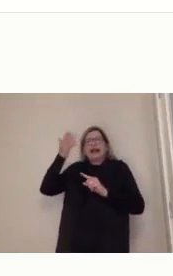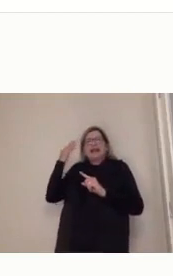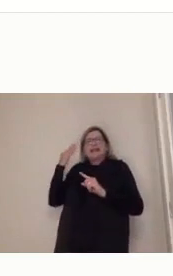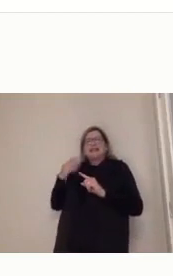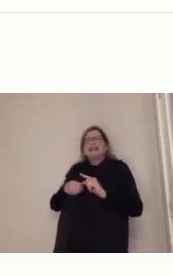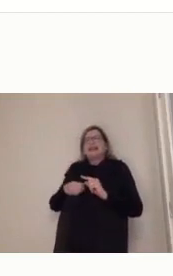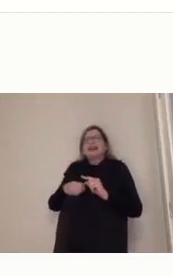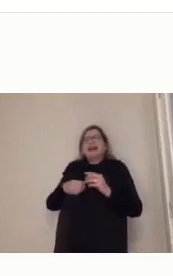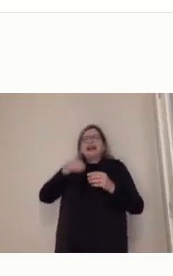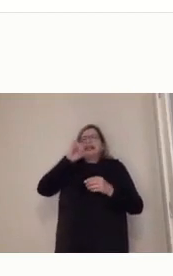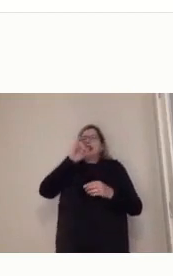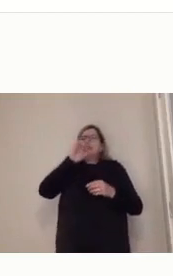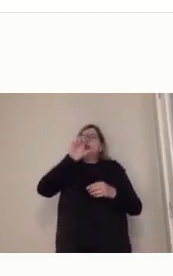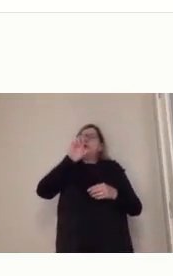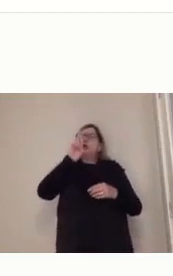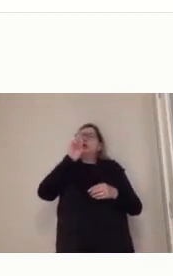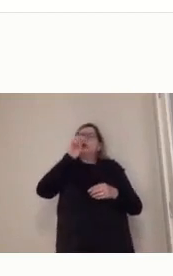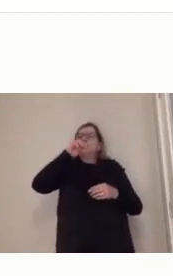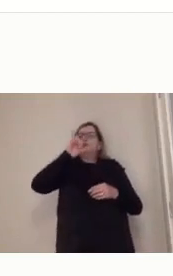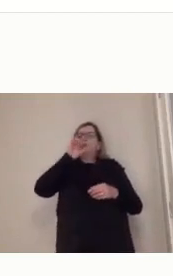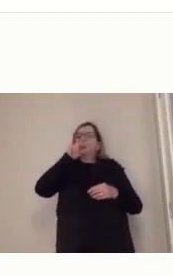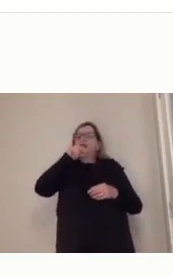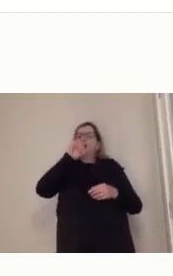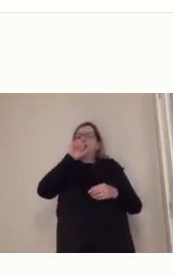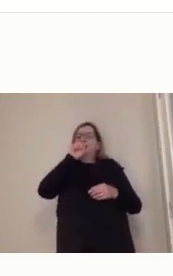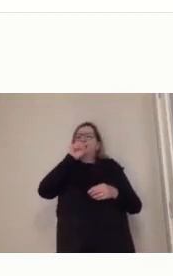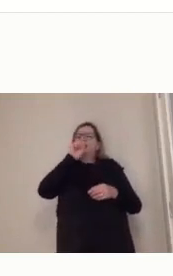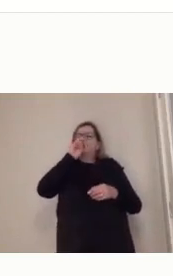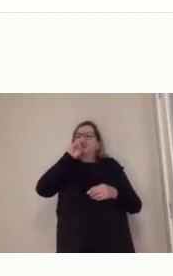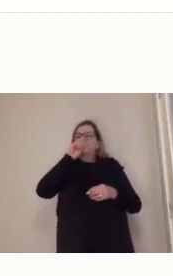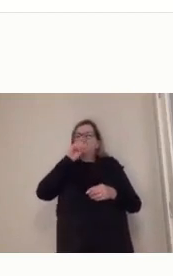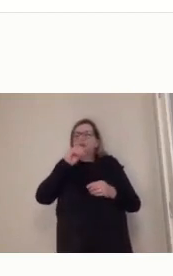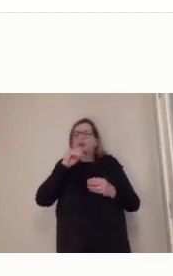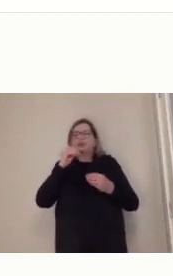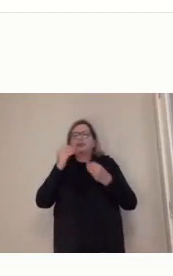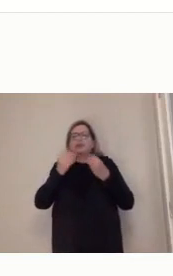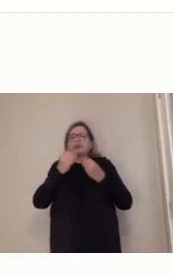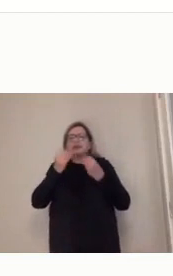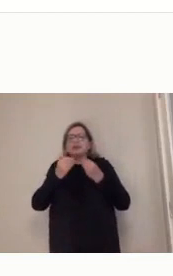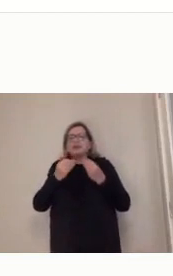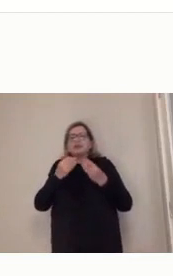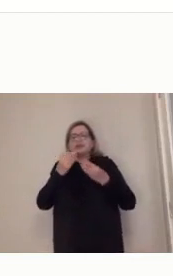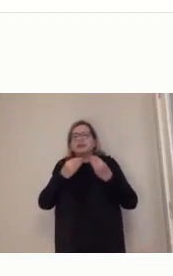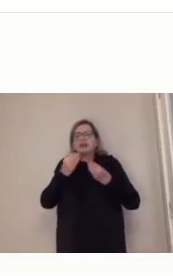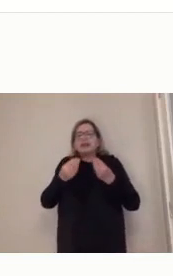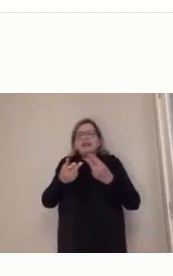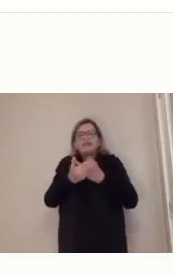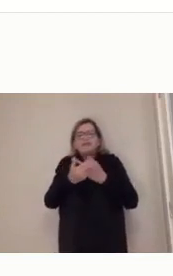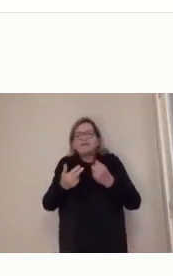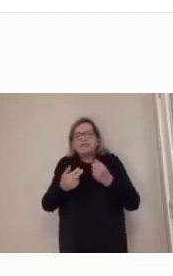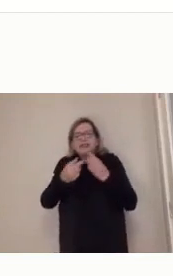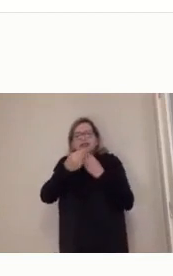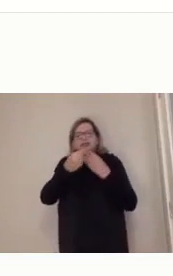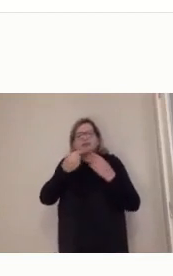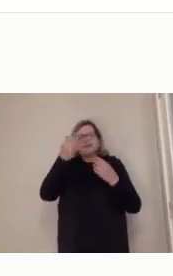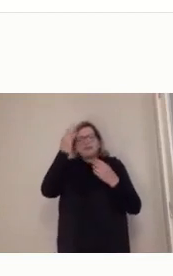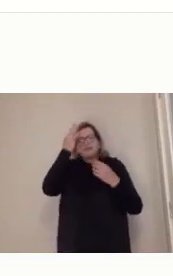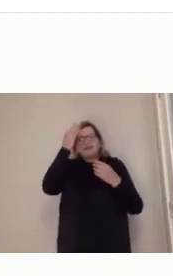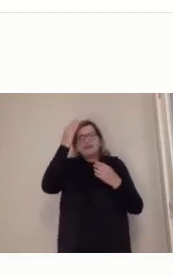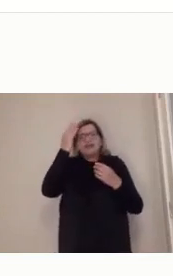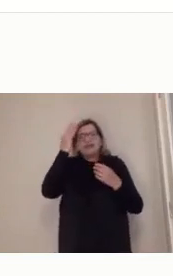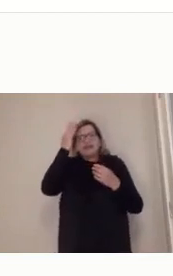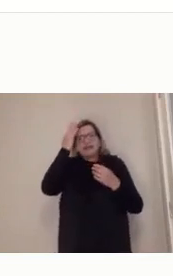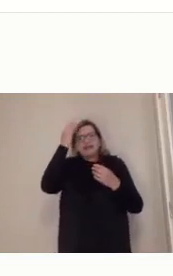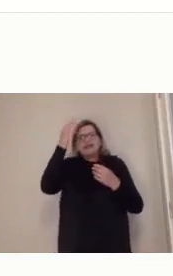Baudier, não, D'Alembert, D'Ire, D'Ire,'Ire, D'Ire, alguns, e eu esqueci alguns outros aí, me